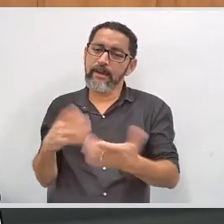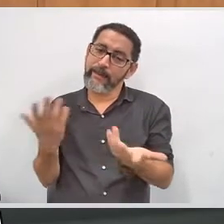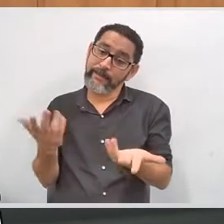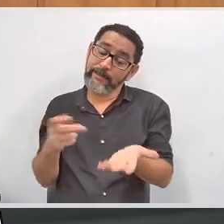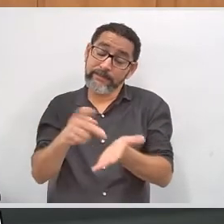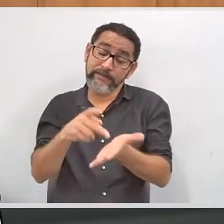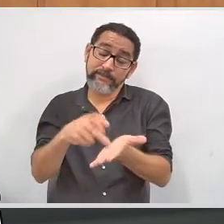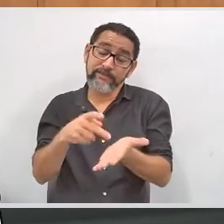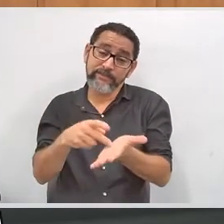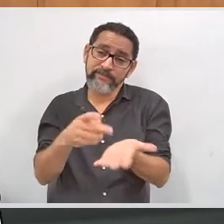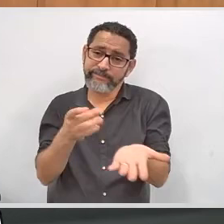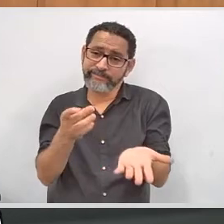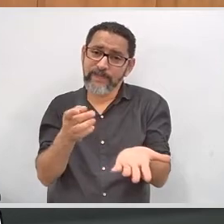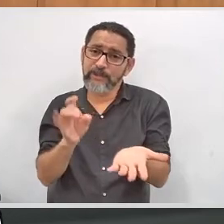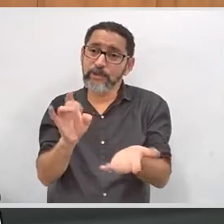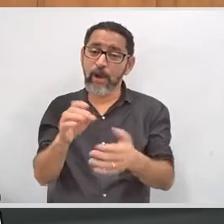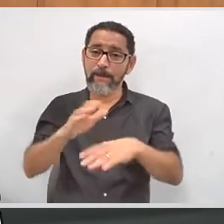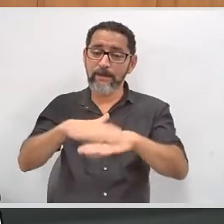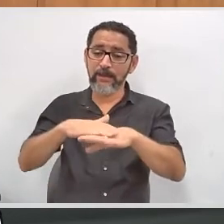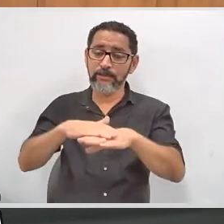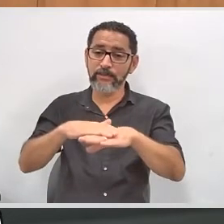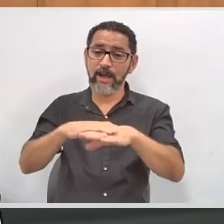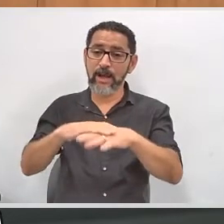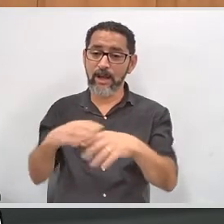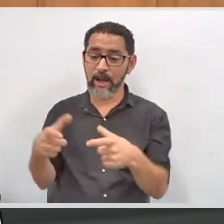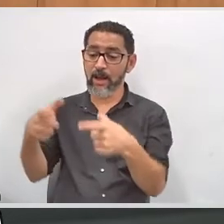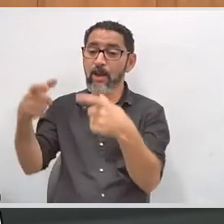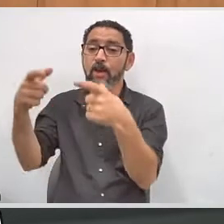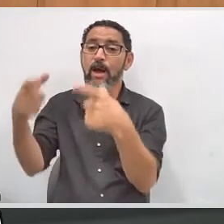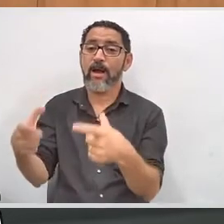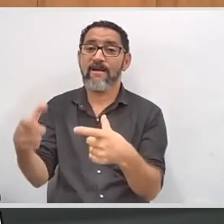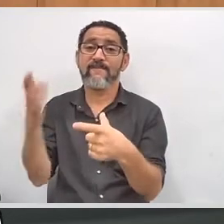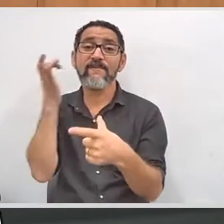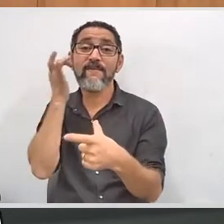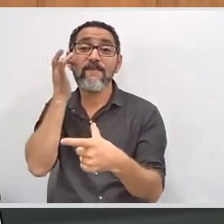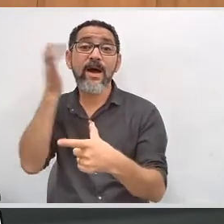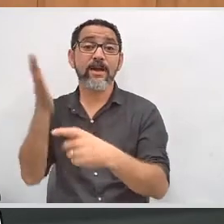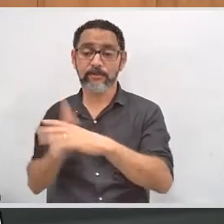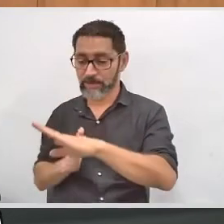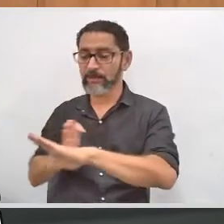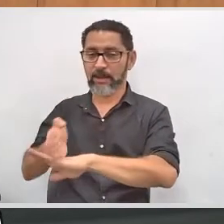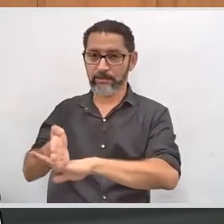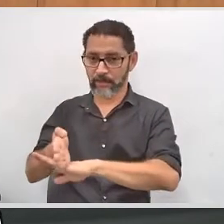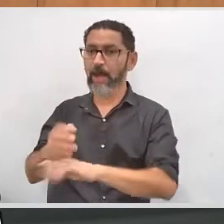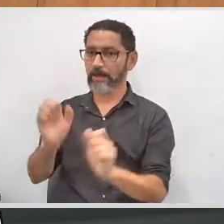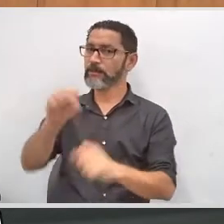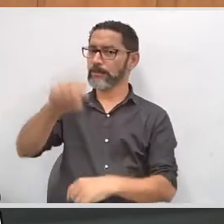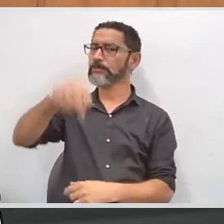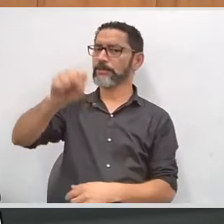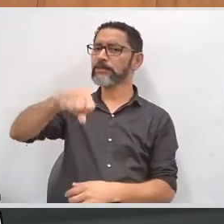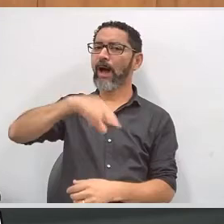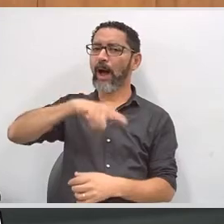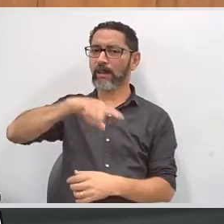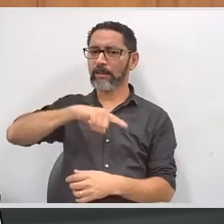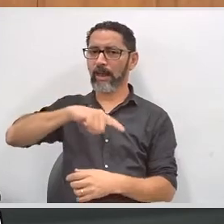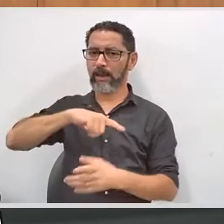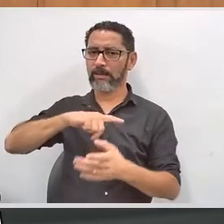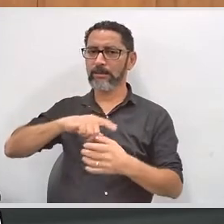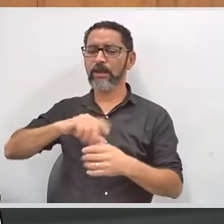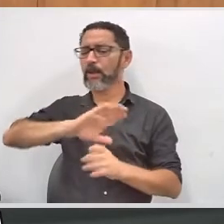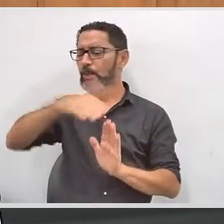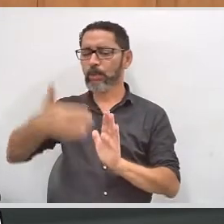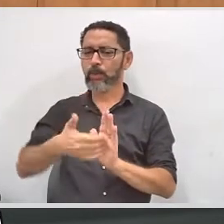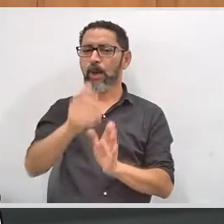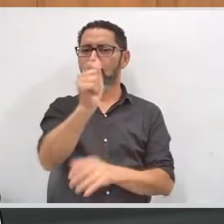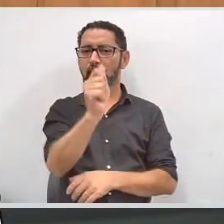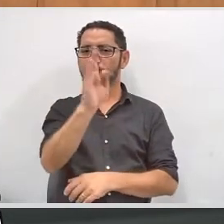reveste, se revela nas sessões de fácil acesso. Essas sessões de fácil acesso, aí sim, procuramos atender as